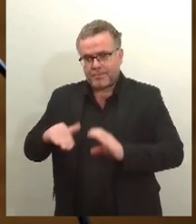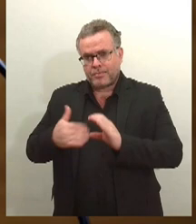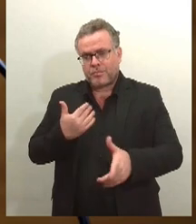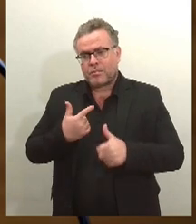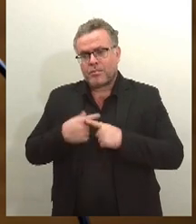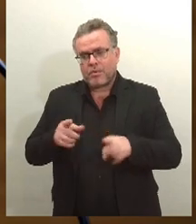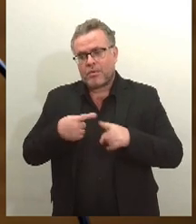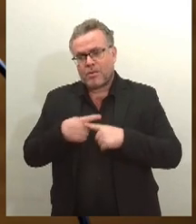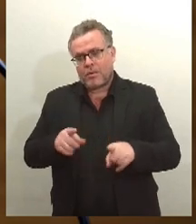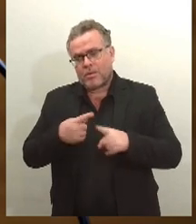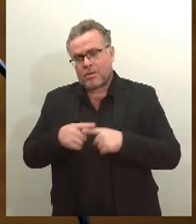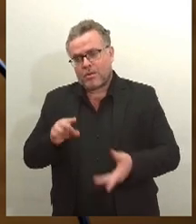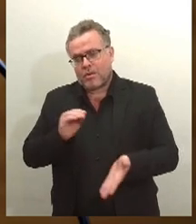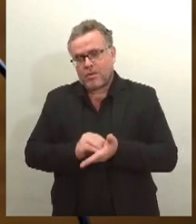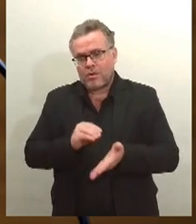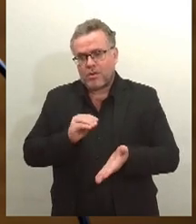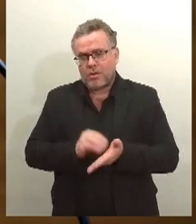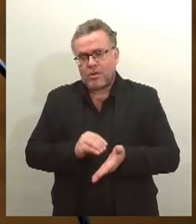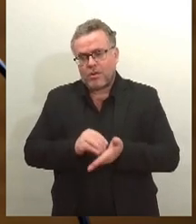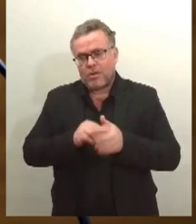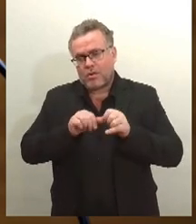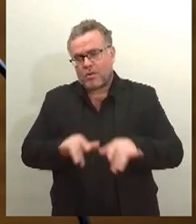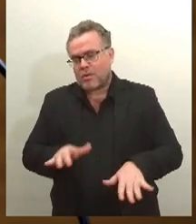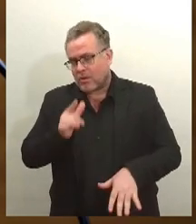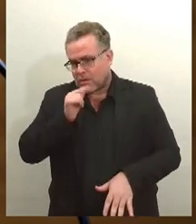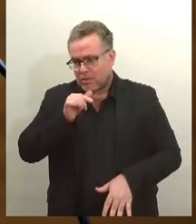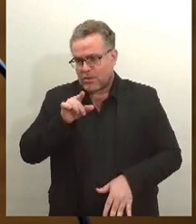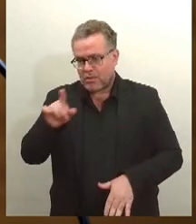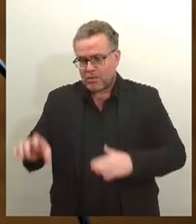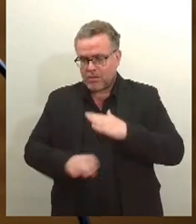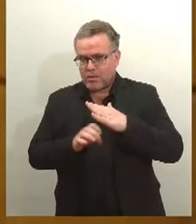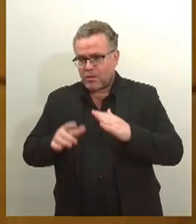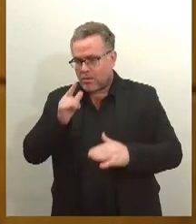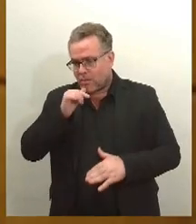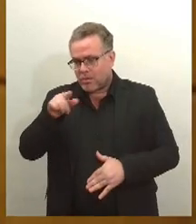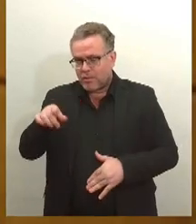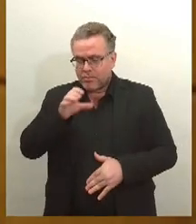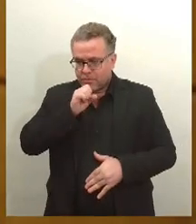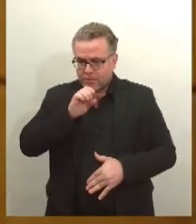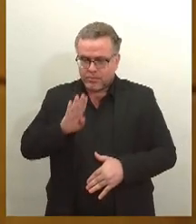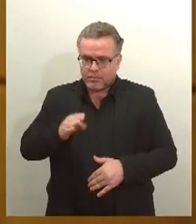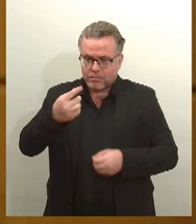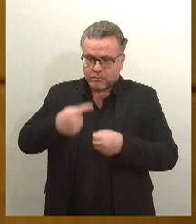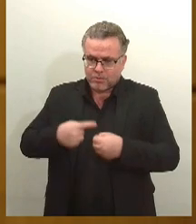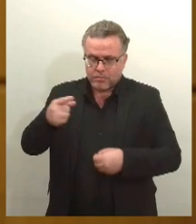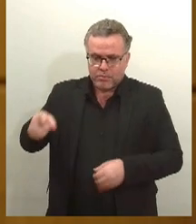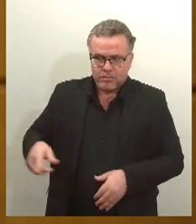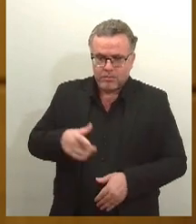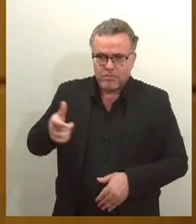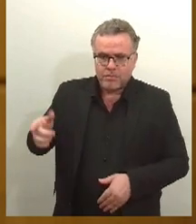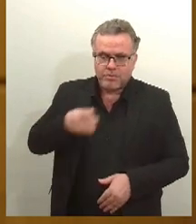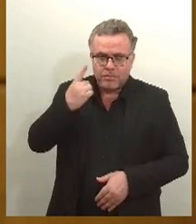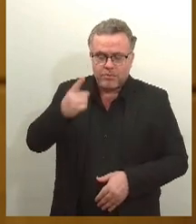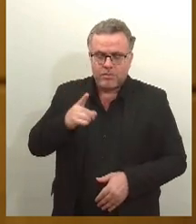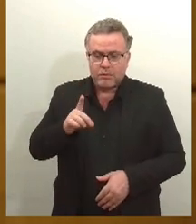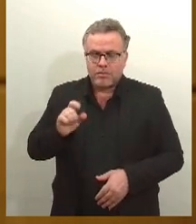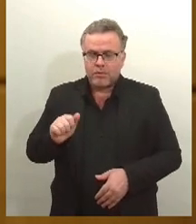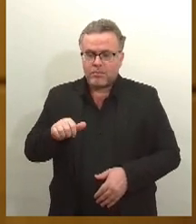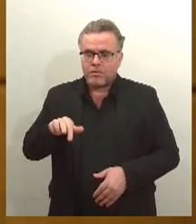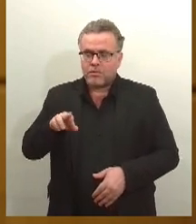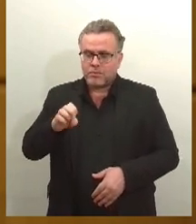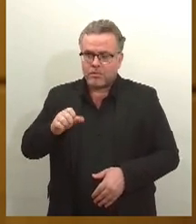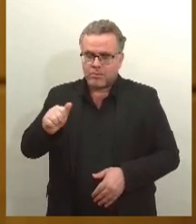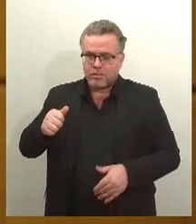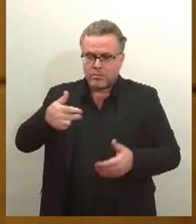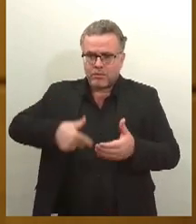falta de abastecimento de água no município de Buquim. A deputada Áurea Ribeiro, do Republicanos, destacou as ações da campanha